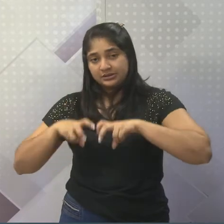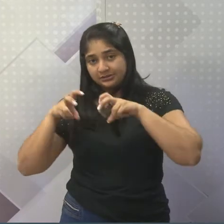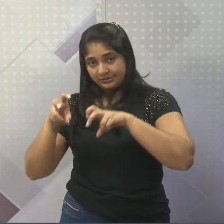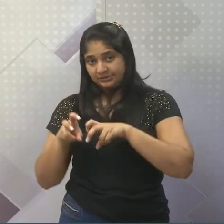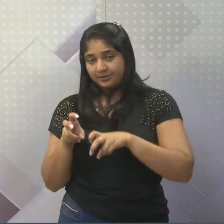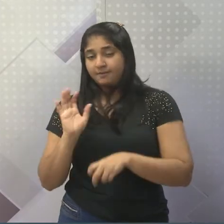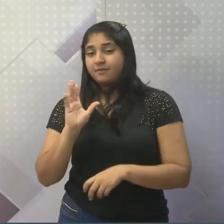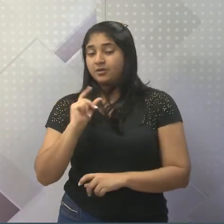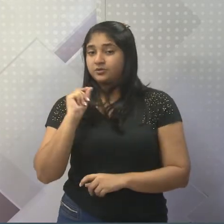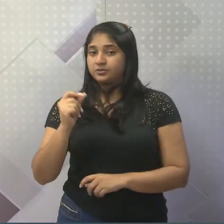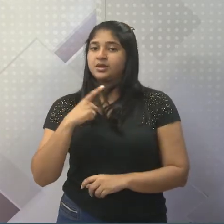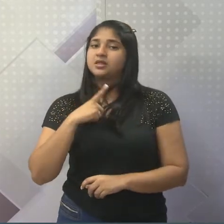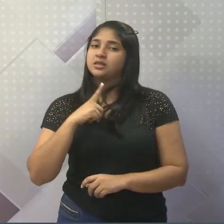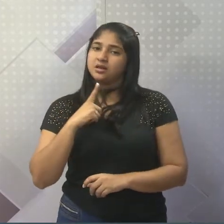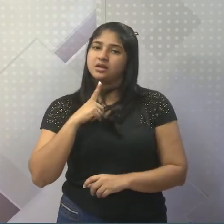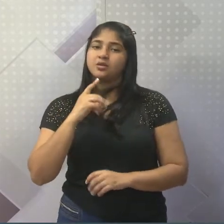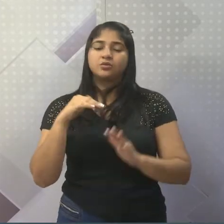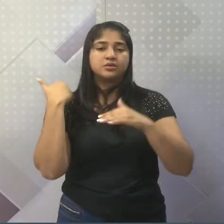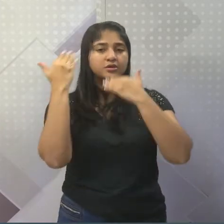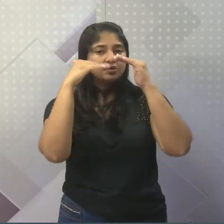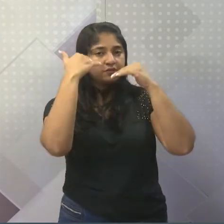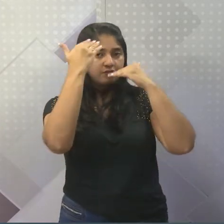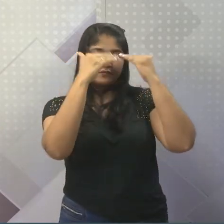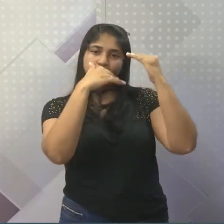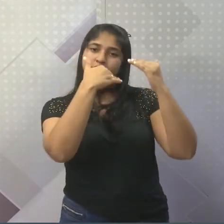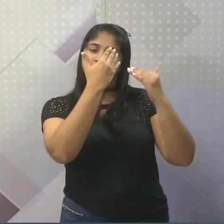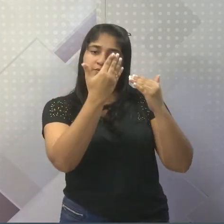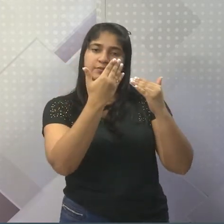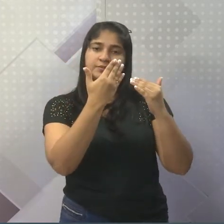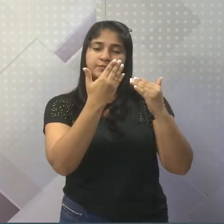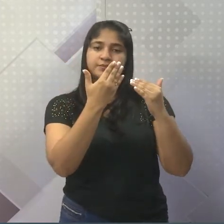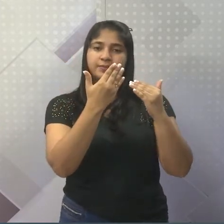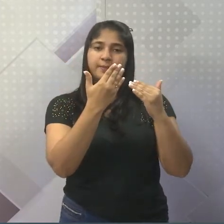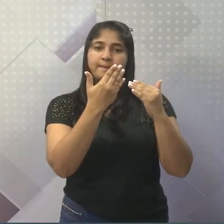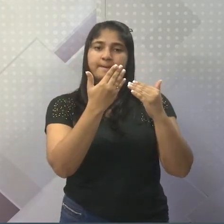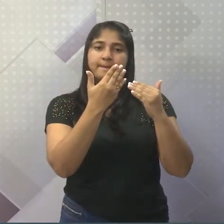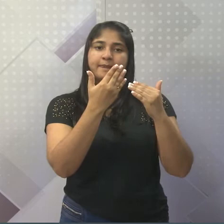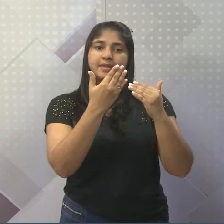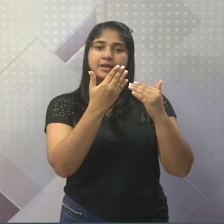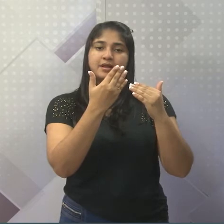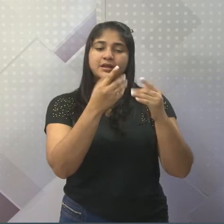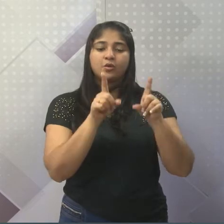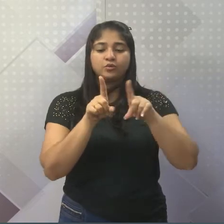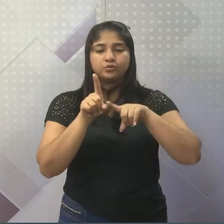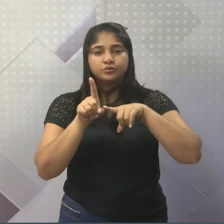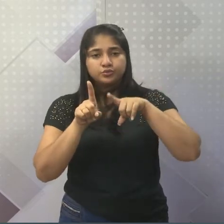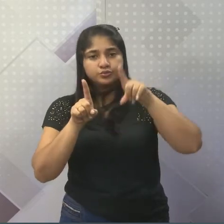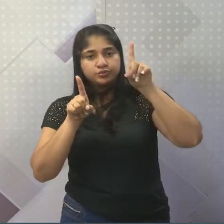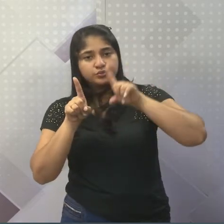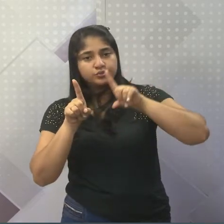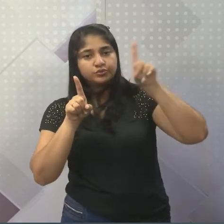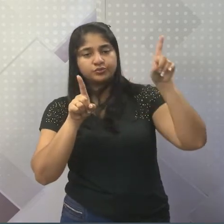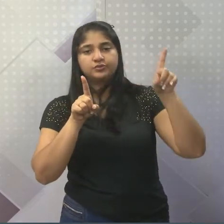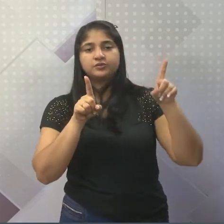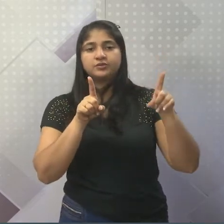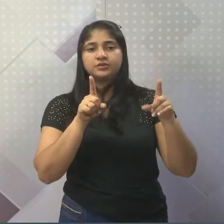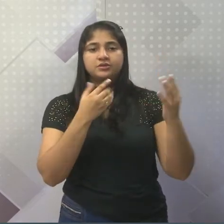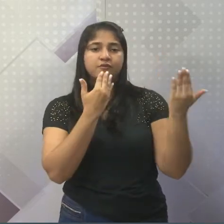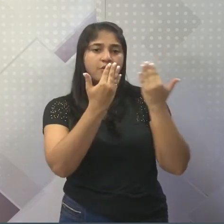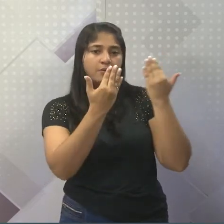mas tem um nível de desenvolvimento muito grande, inclusive se despontando entre os países